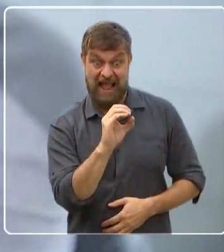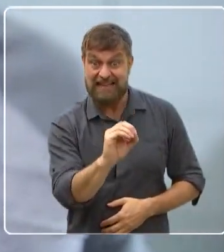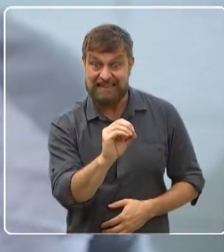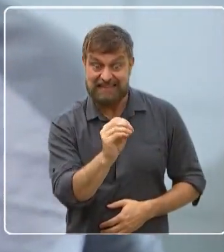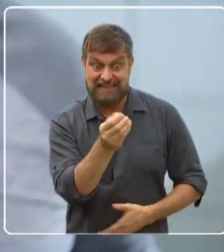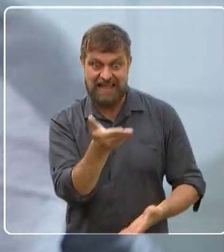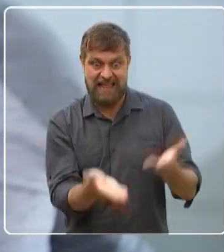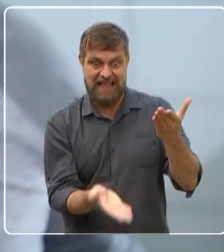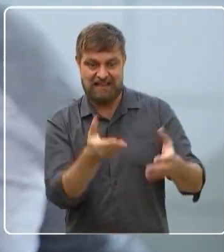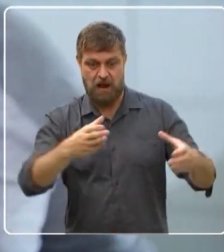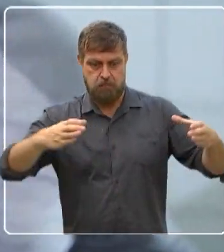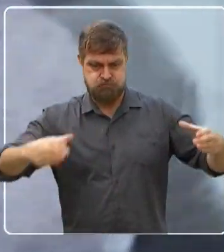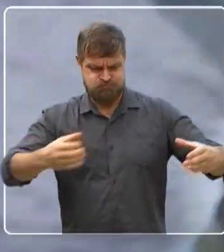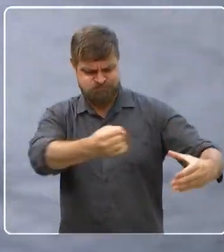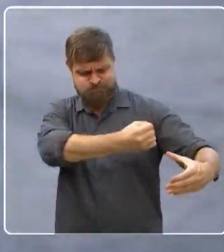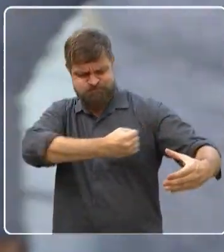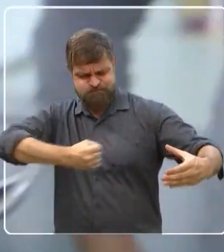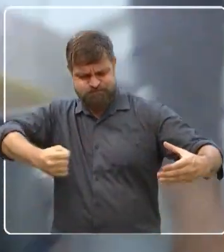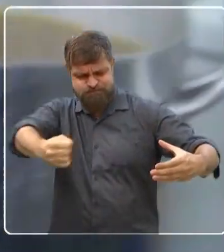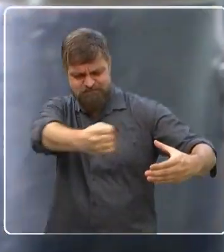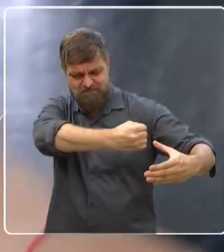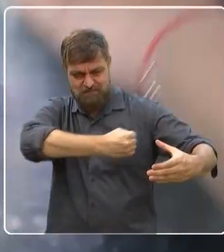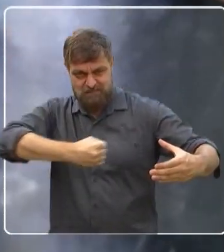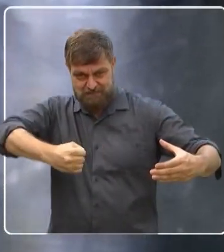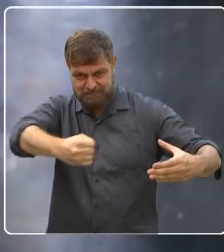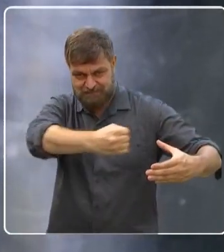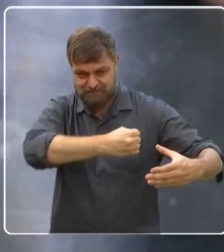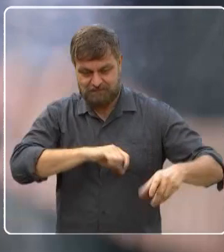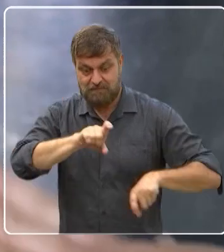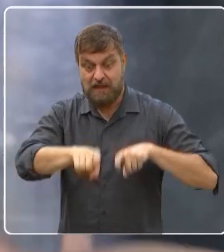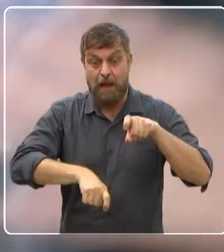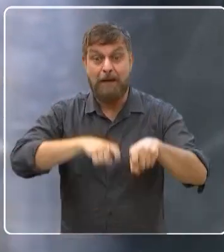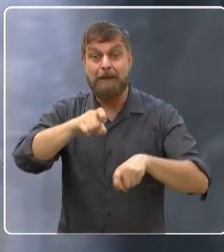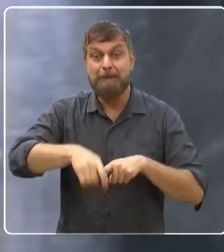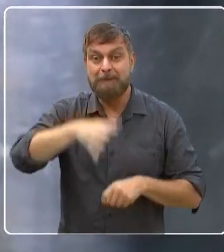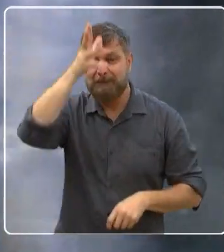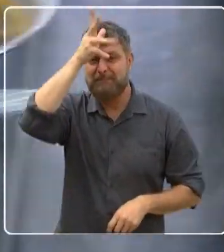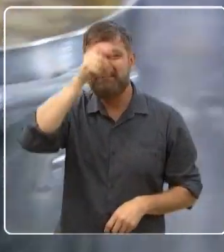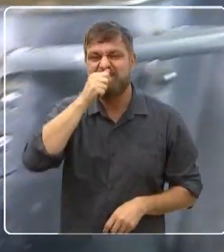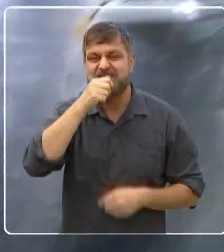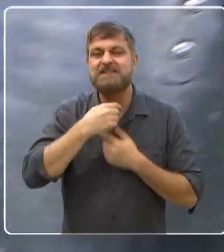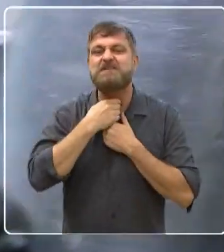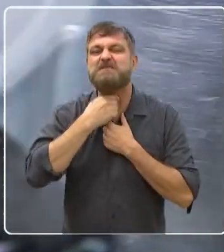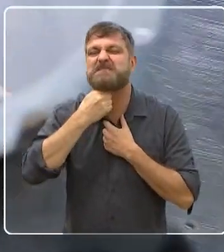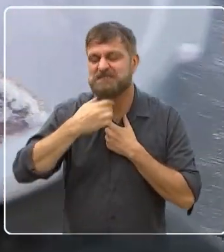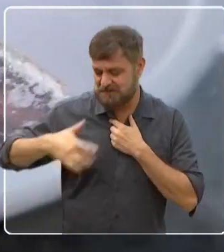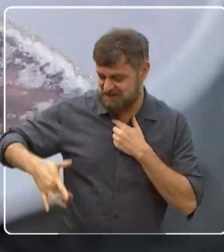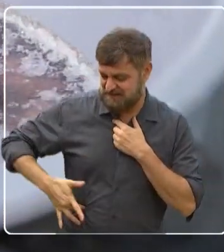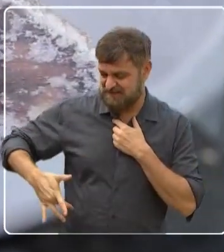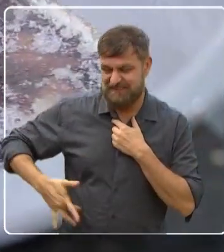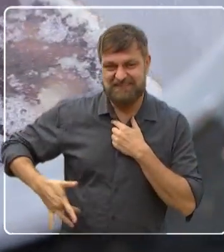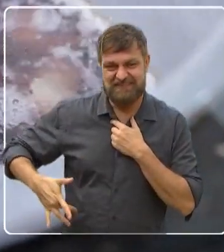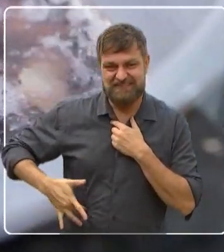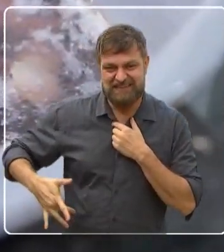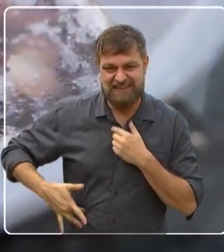3, né? São 3 panelas, moela e os pés de frango, com pescoço, fígado e